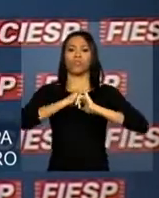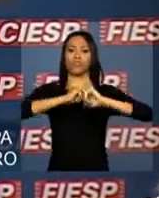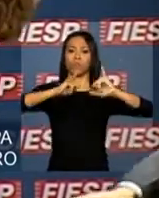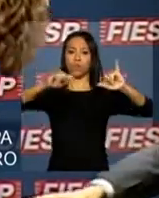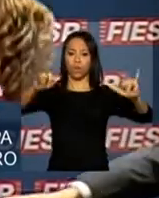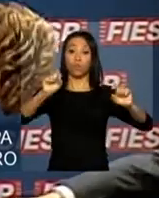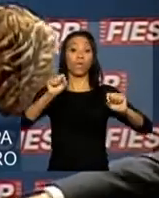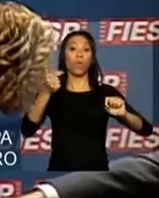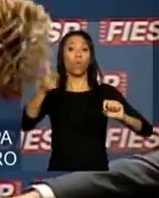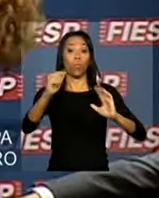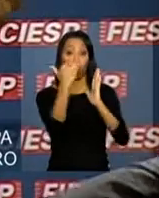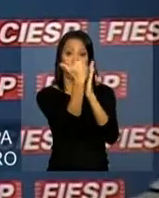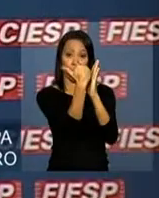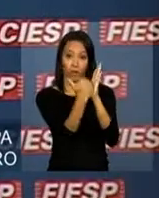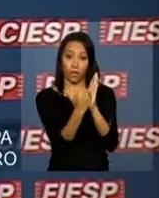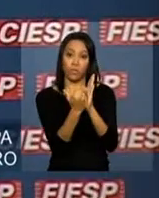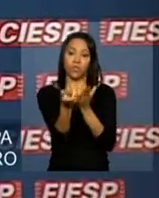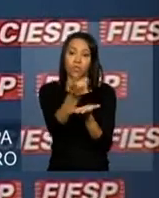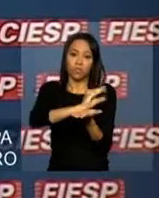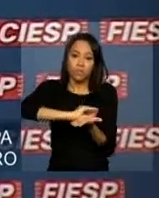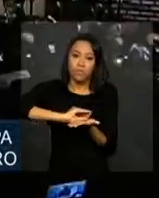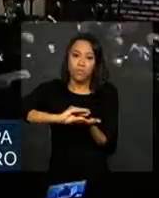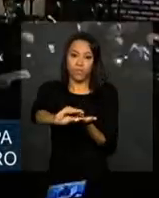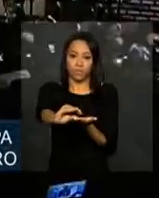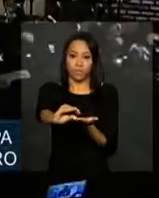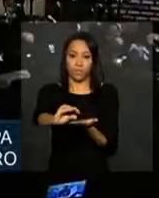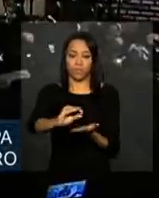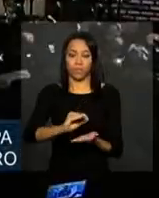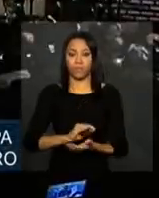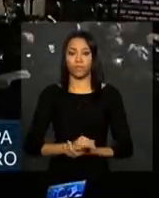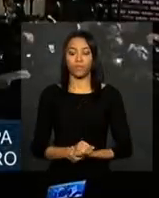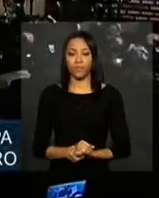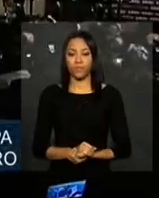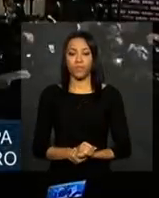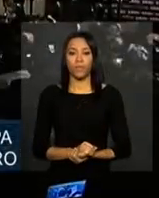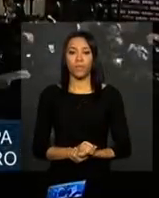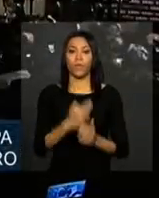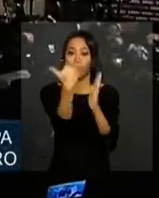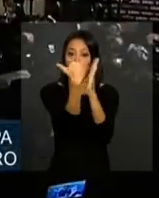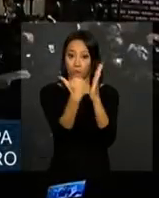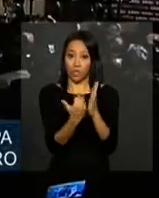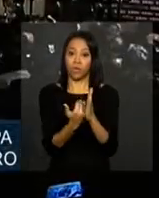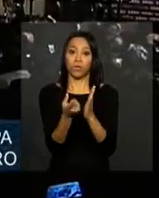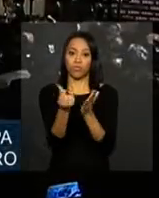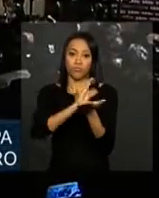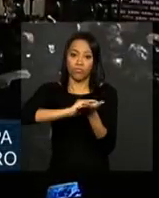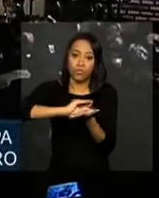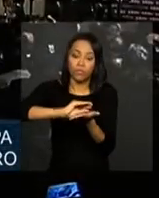investimentos, o programa de investimentos